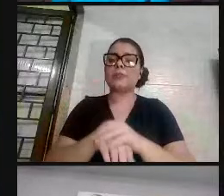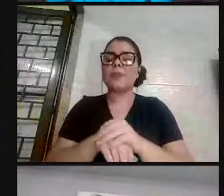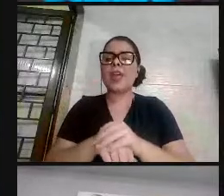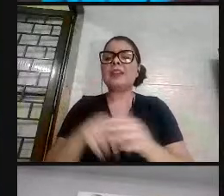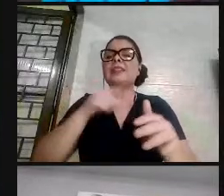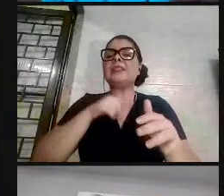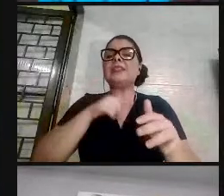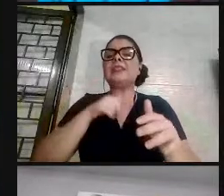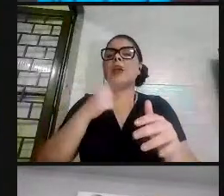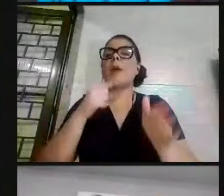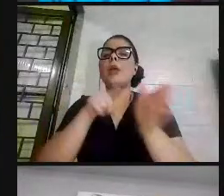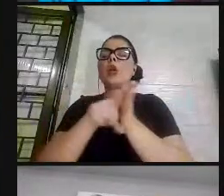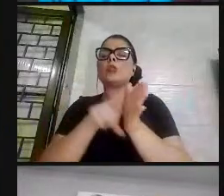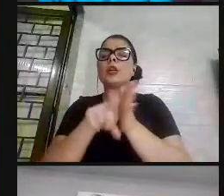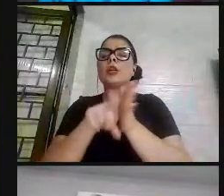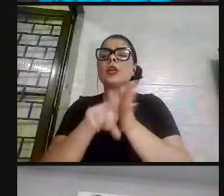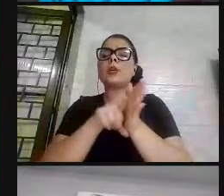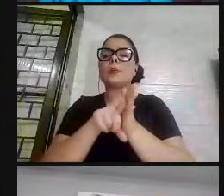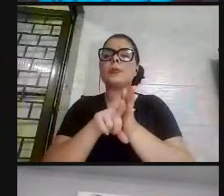pergunta,